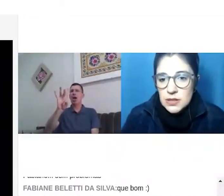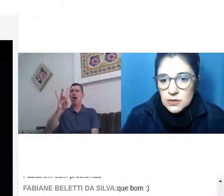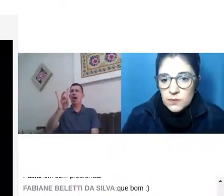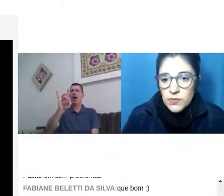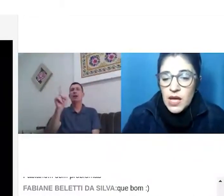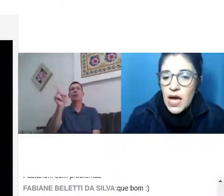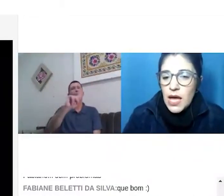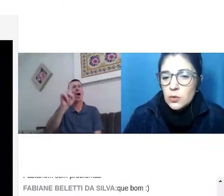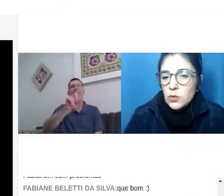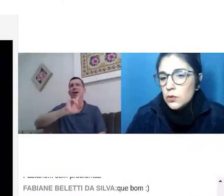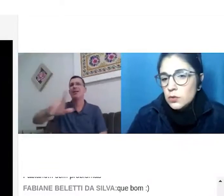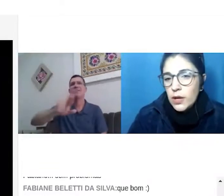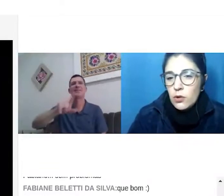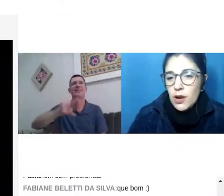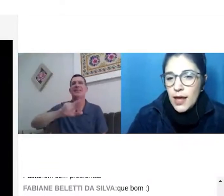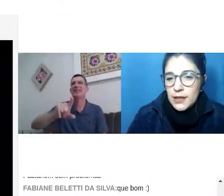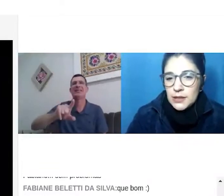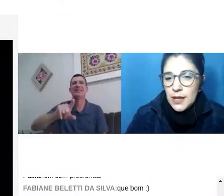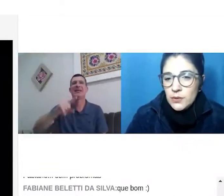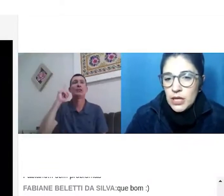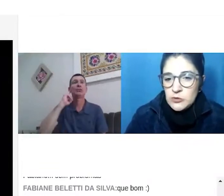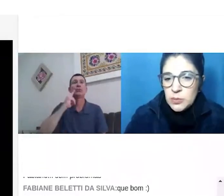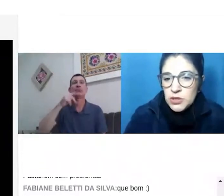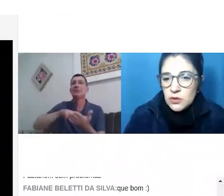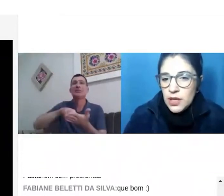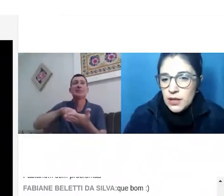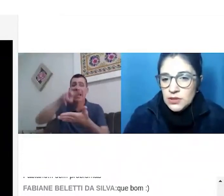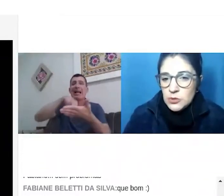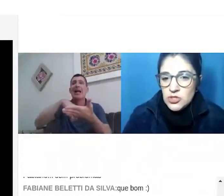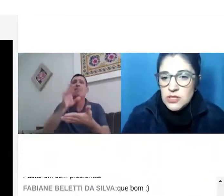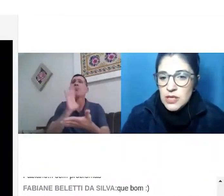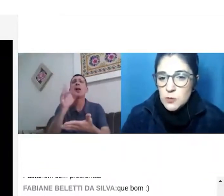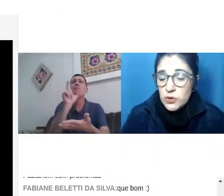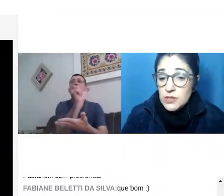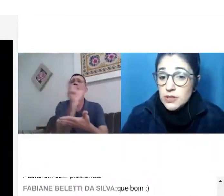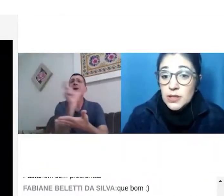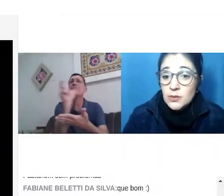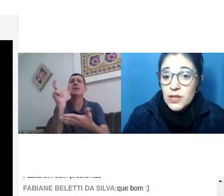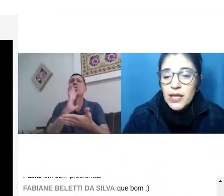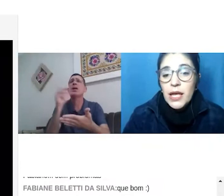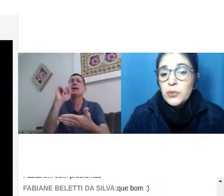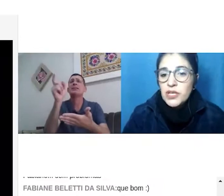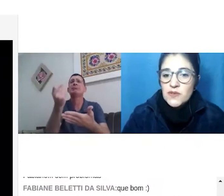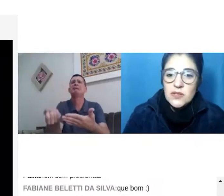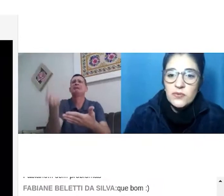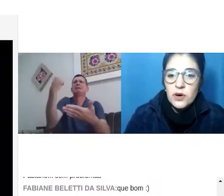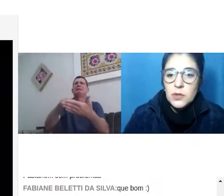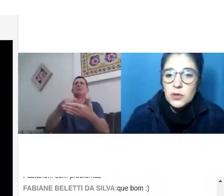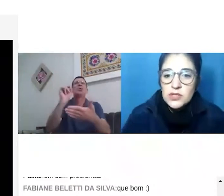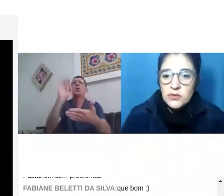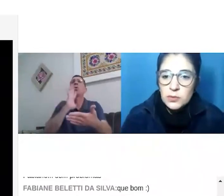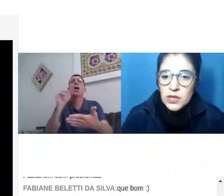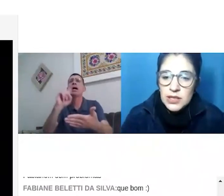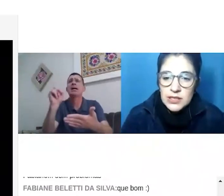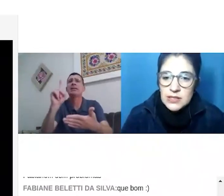questão. Ah, o aluno que colar, que traga o intérprete para poder colar e o intérprete dizer a resposta. Não. É porque, às vezes, a forma